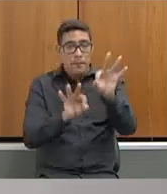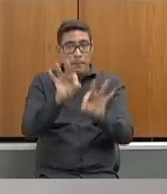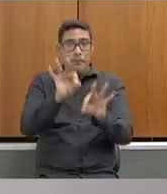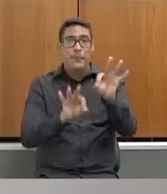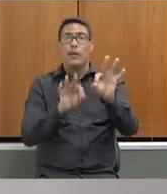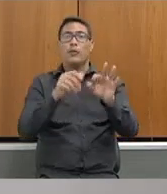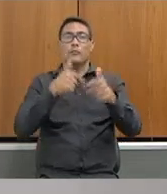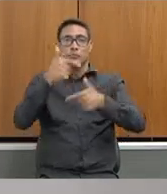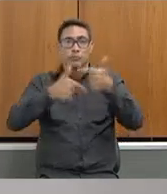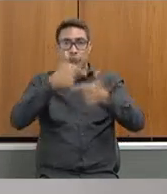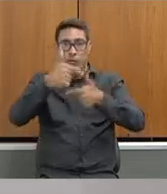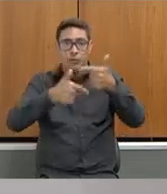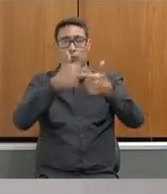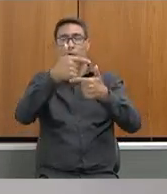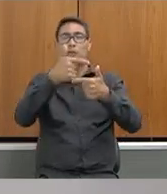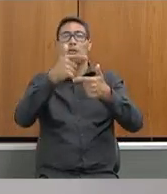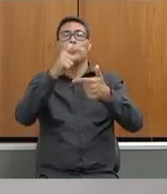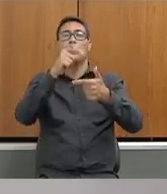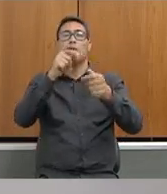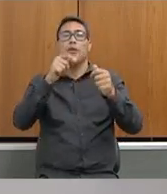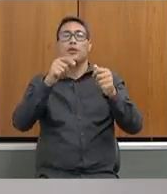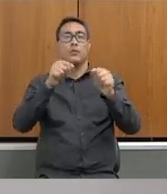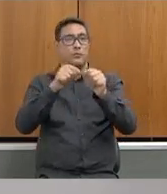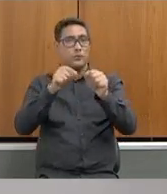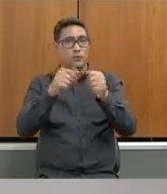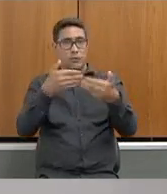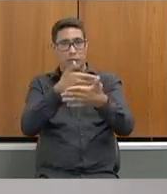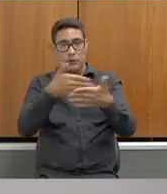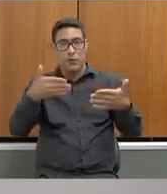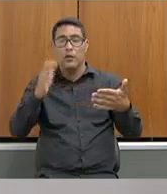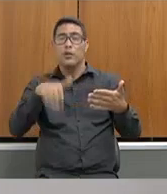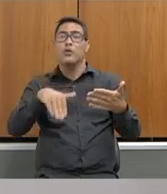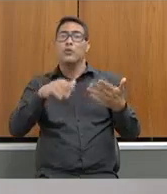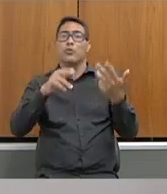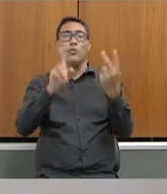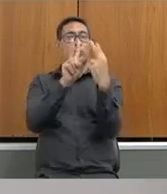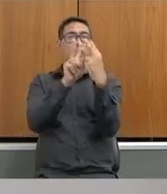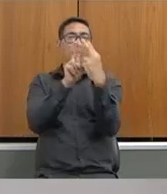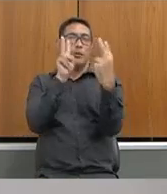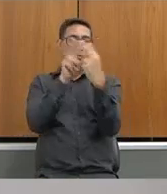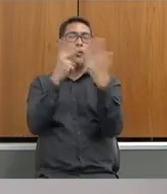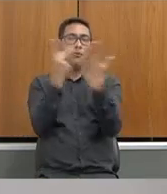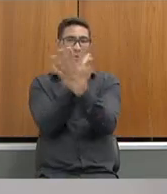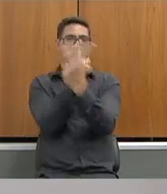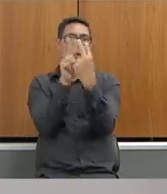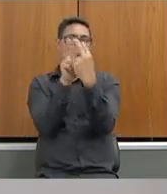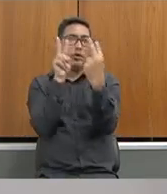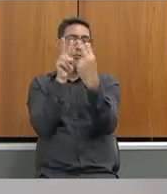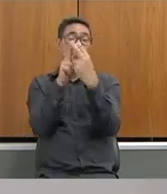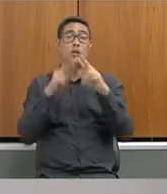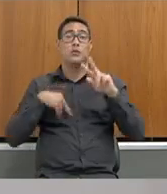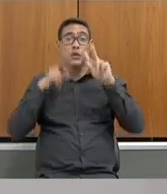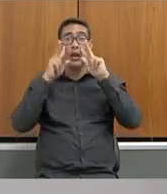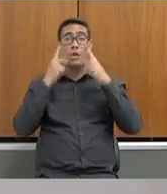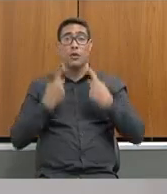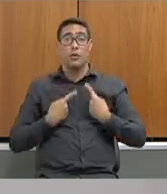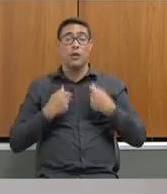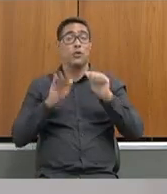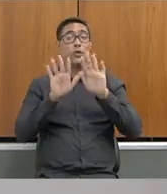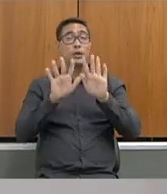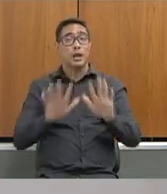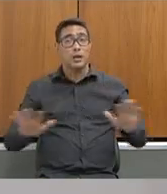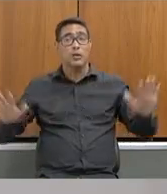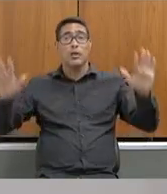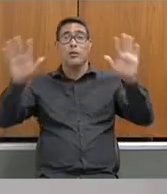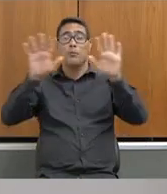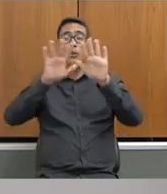que fizemos durante o REAMP, durante o regime remoto. Fomos reconhecidos nacionalmente por duas vezes